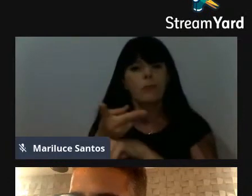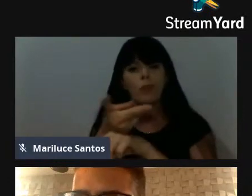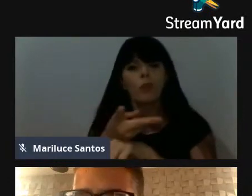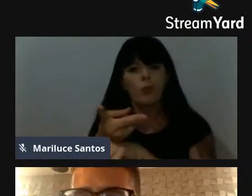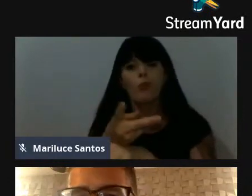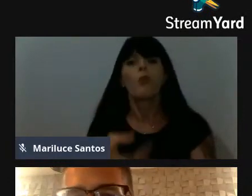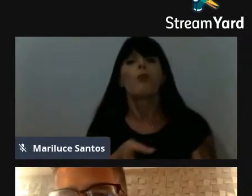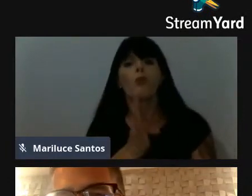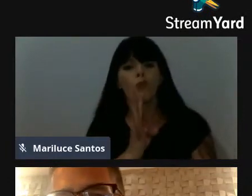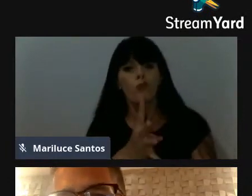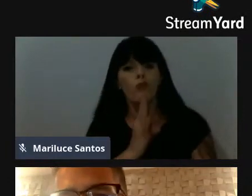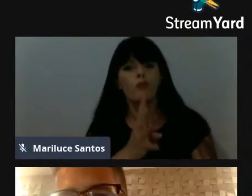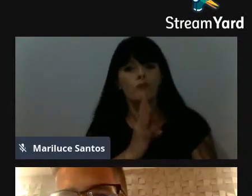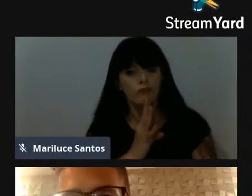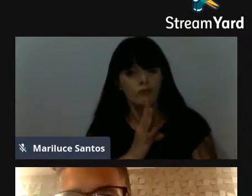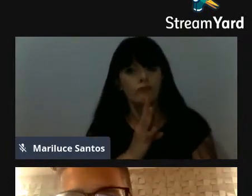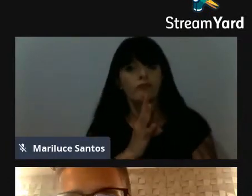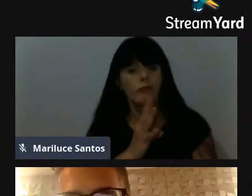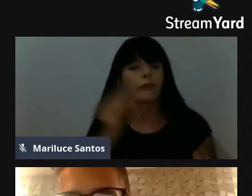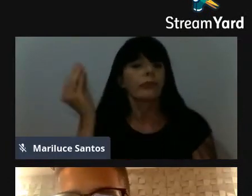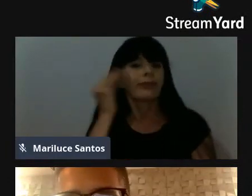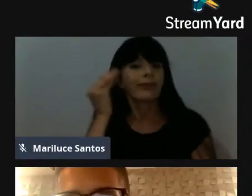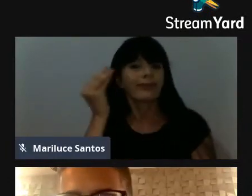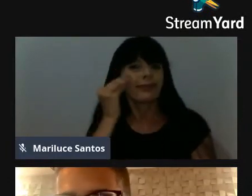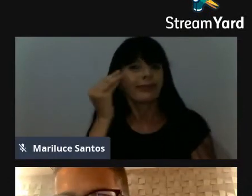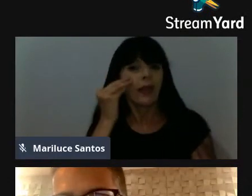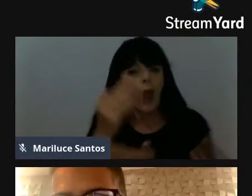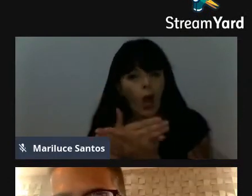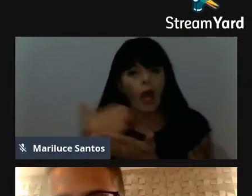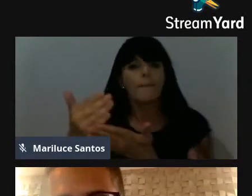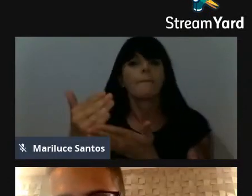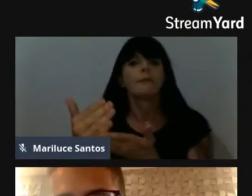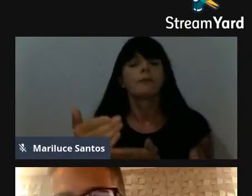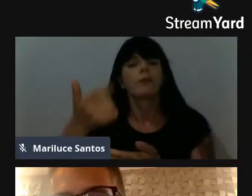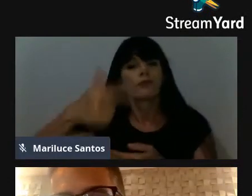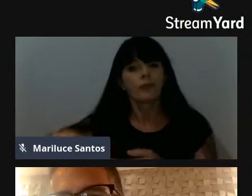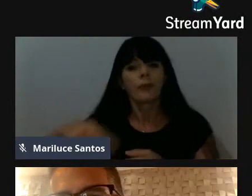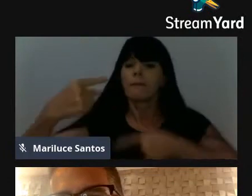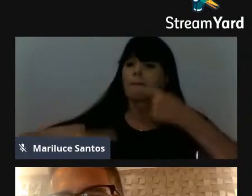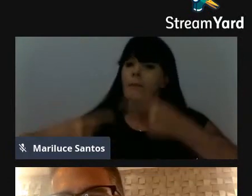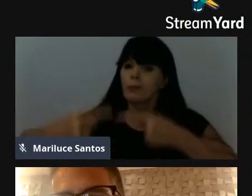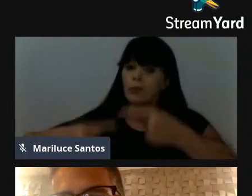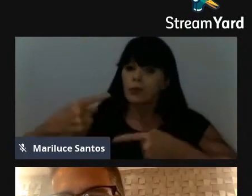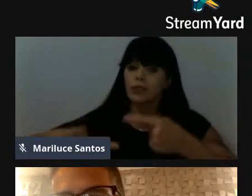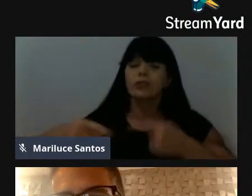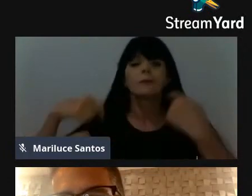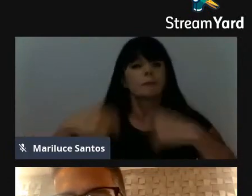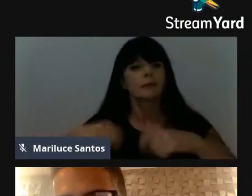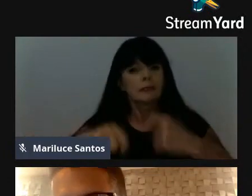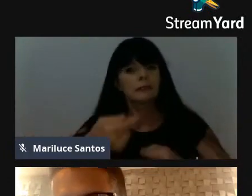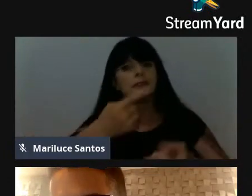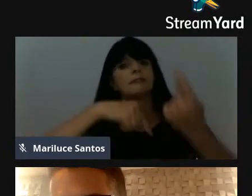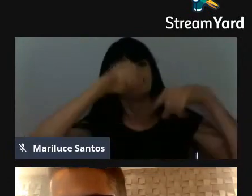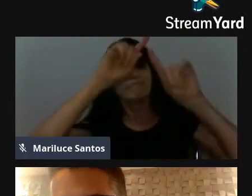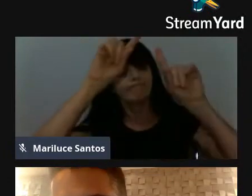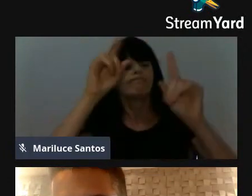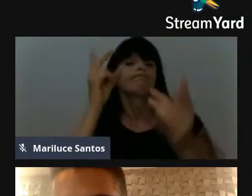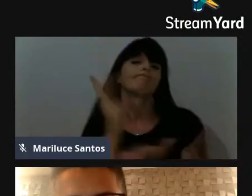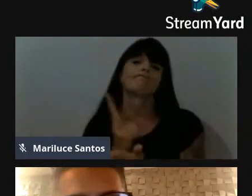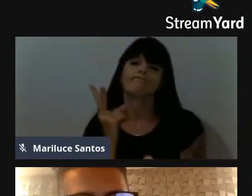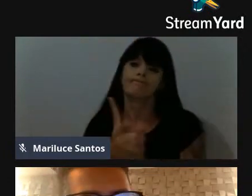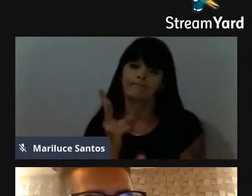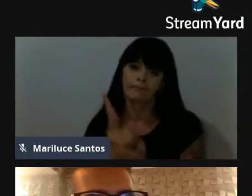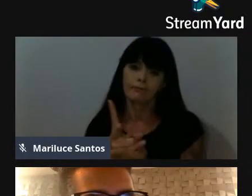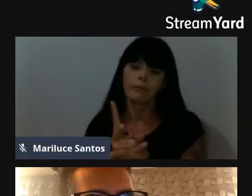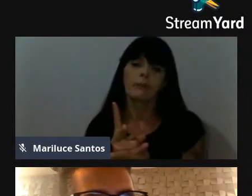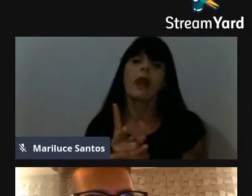reinventando, é cada vez mais, porque a política, ela precisa de estar cada vez mais evoluindo, né, eu